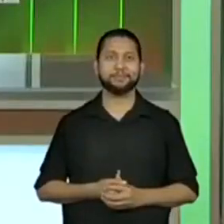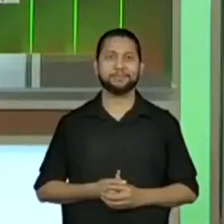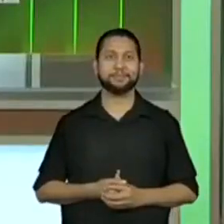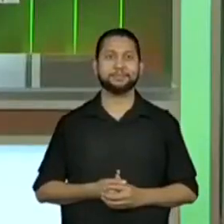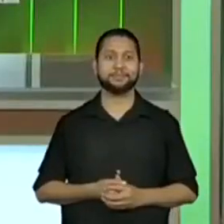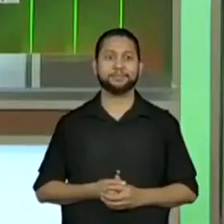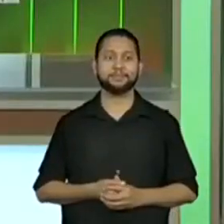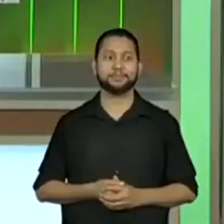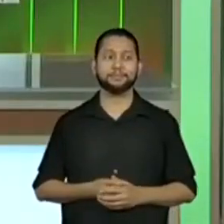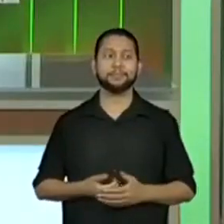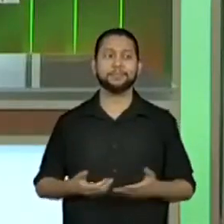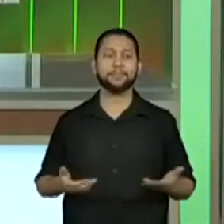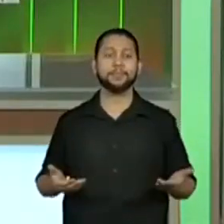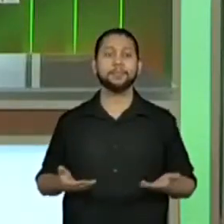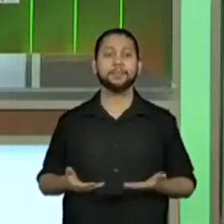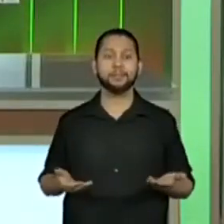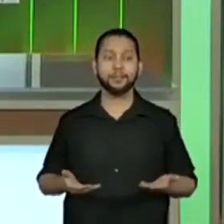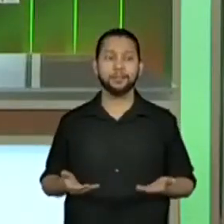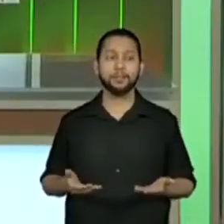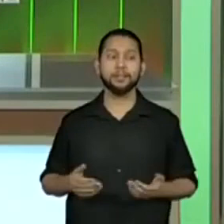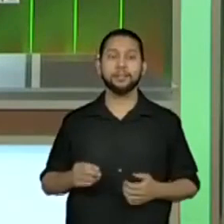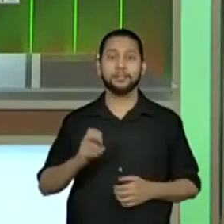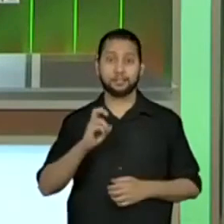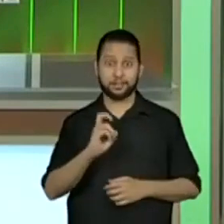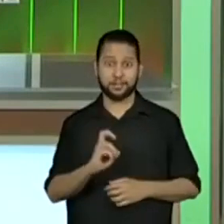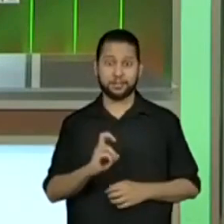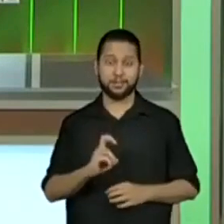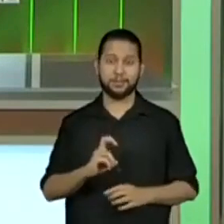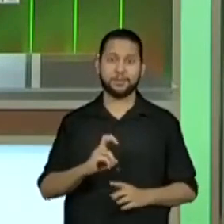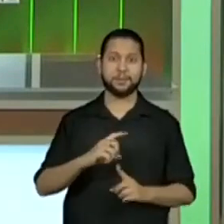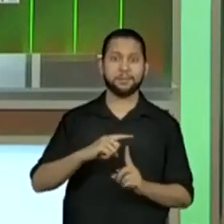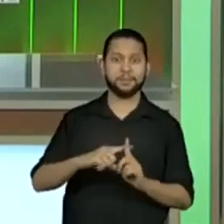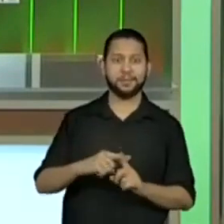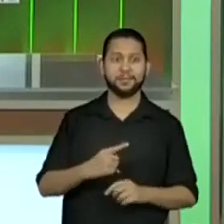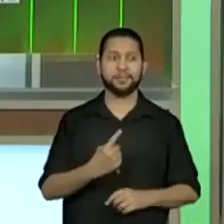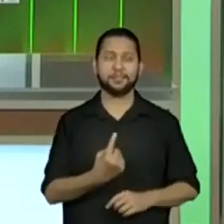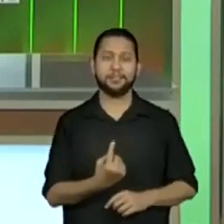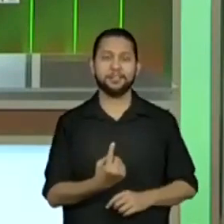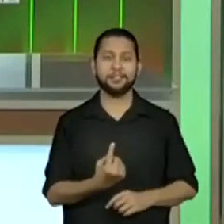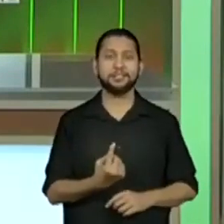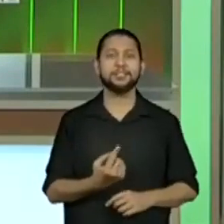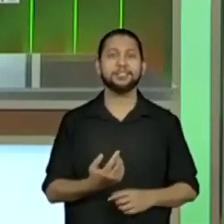Então, 5 mais 1